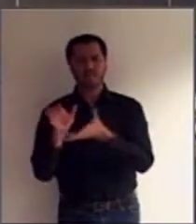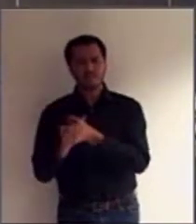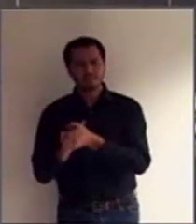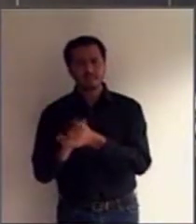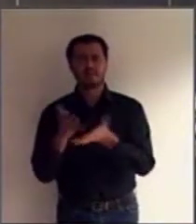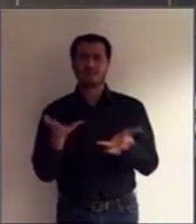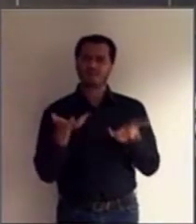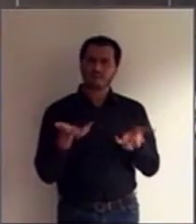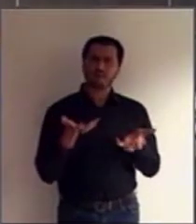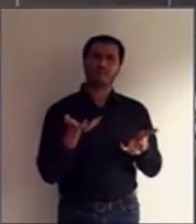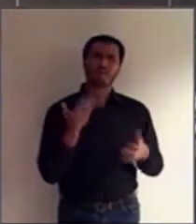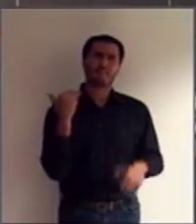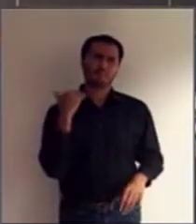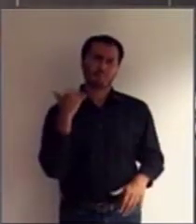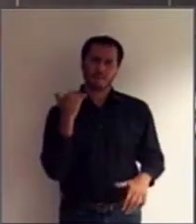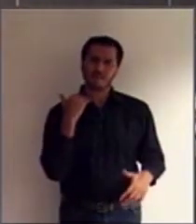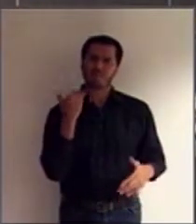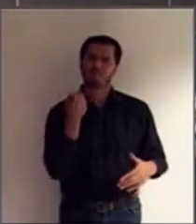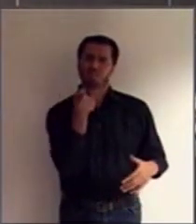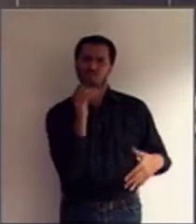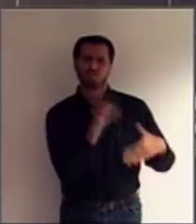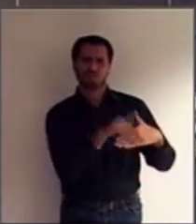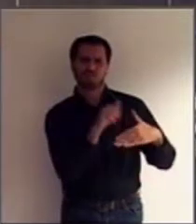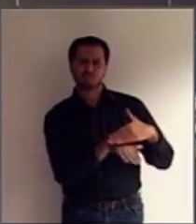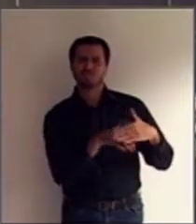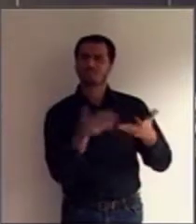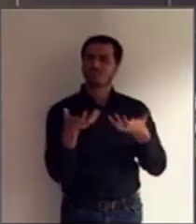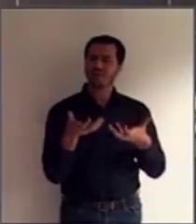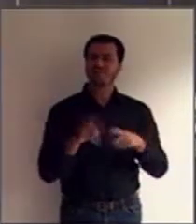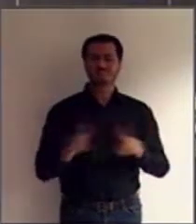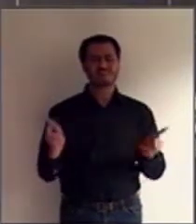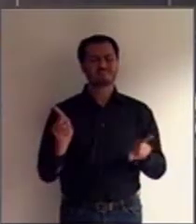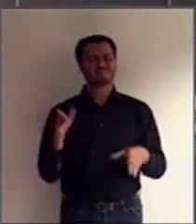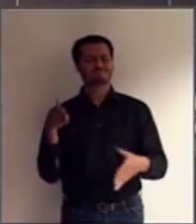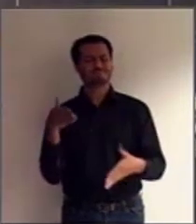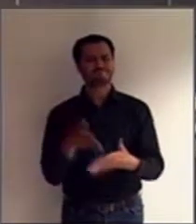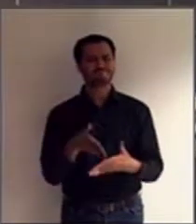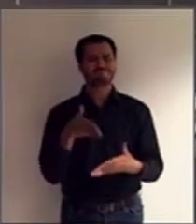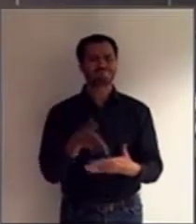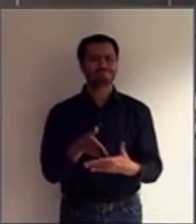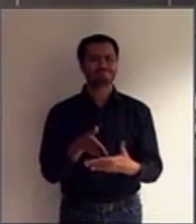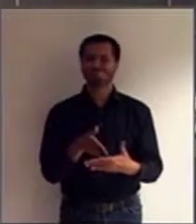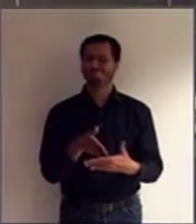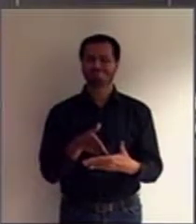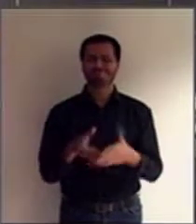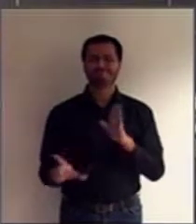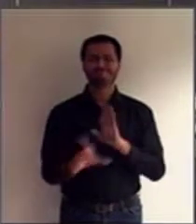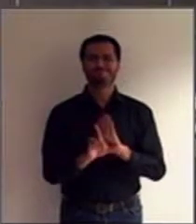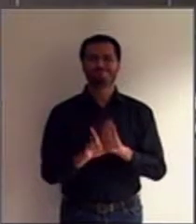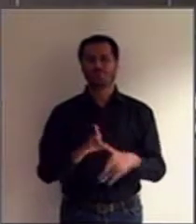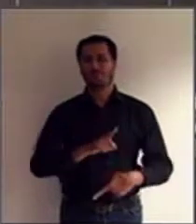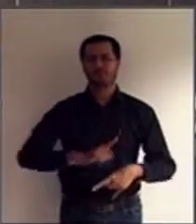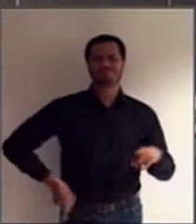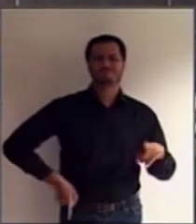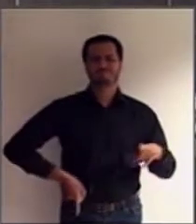conta em banco e se deparam com essa restrição legal da interdição. E, imediatamente,